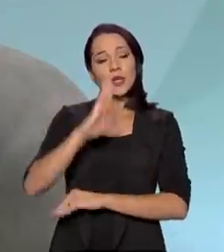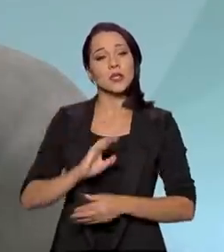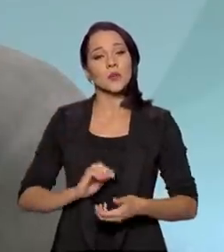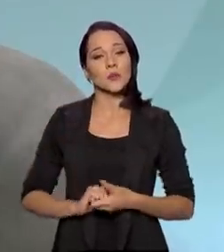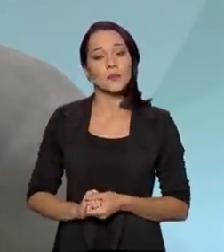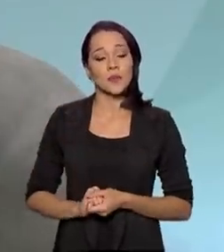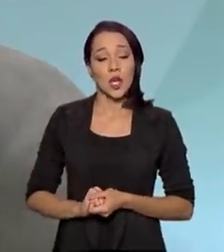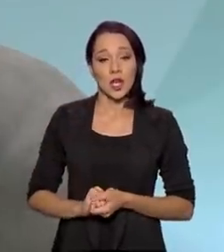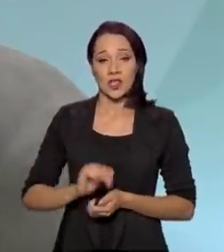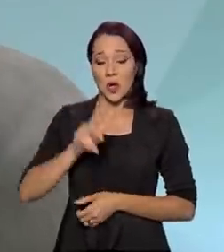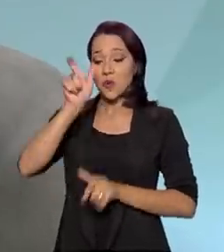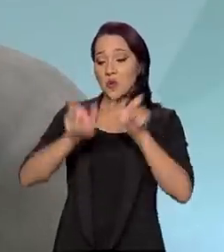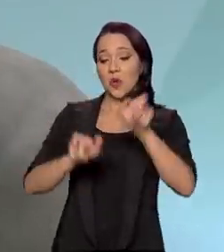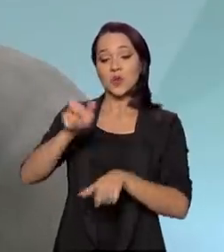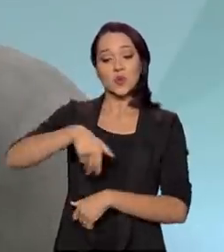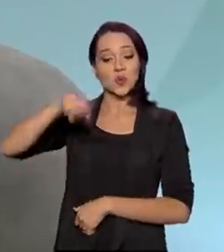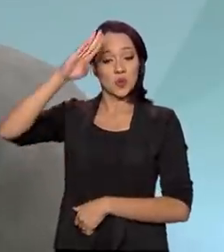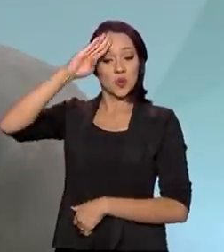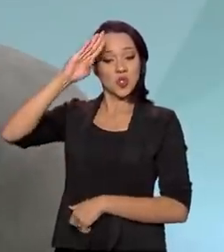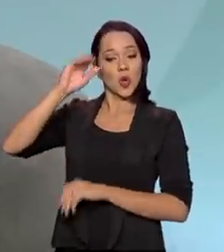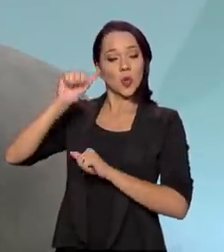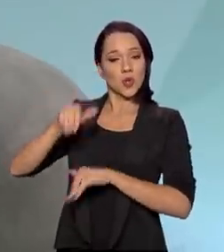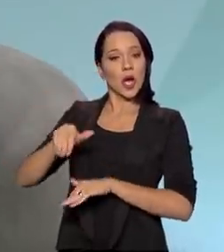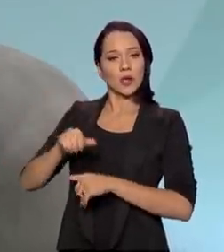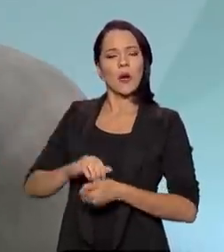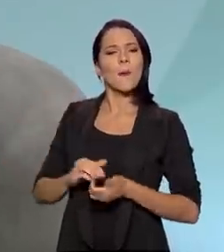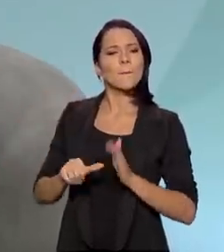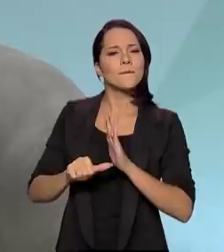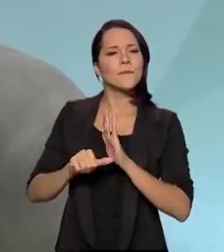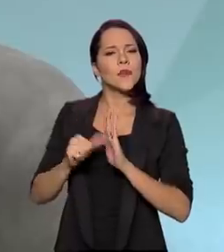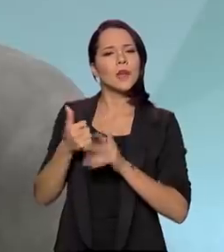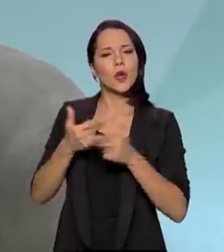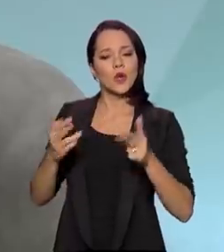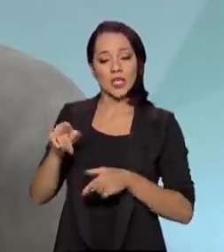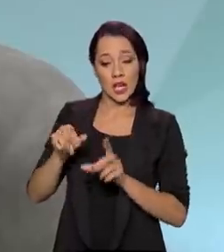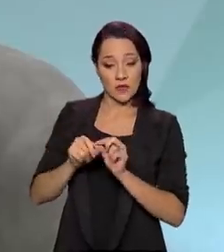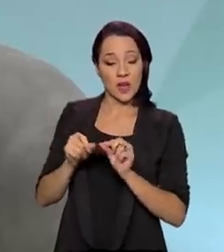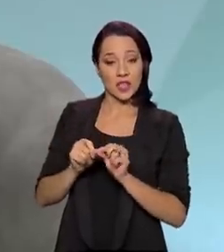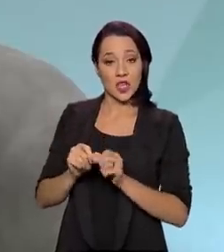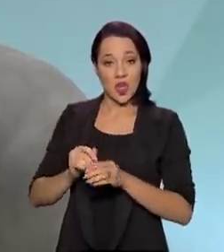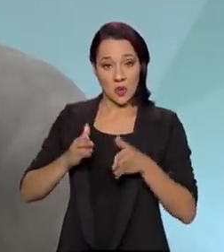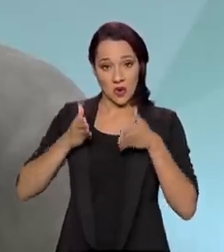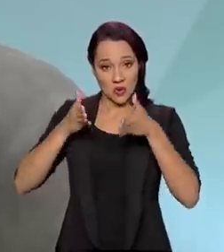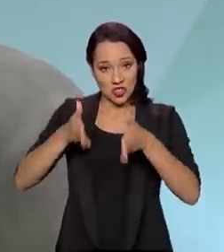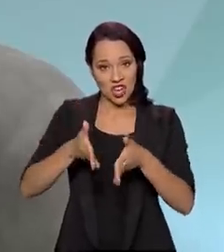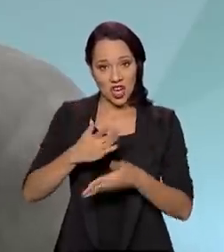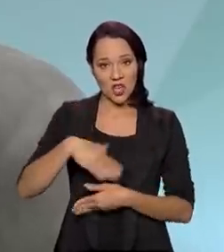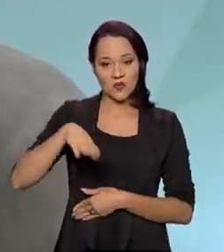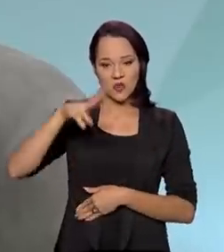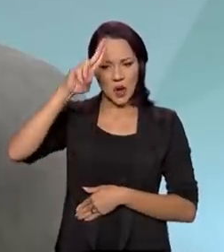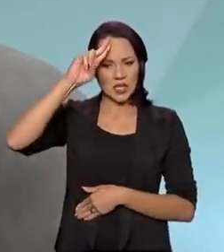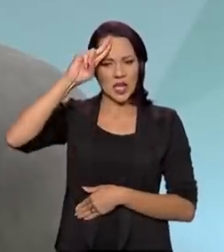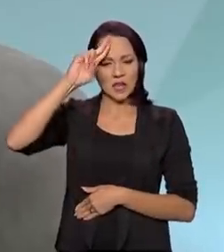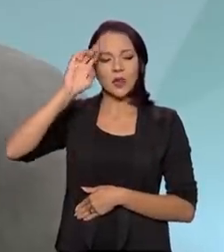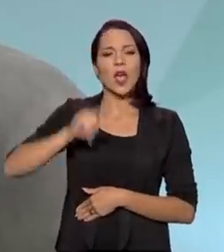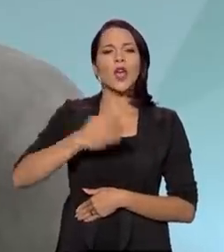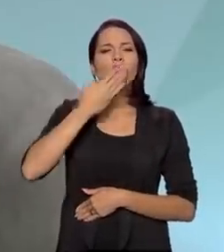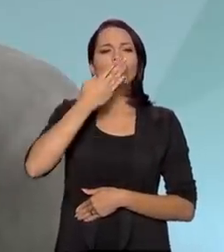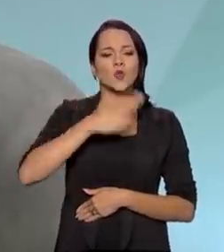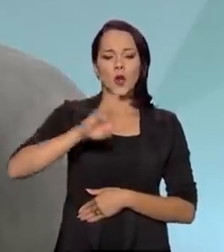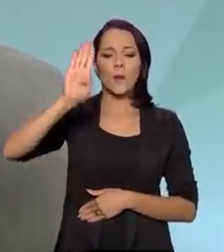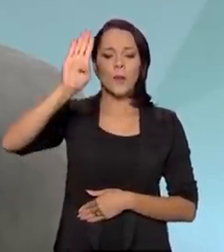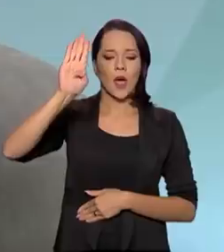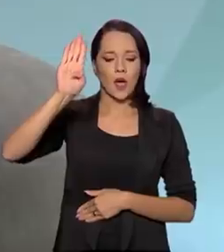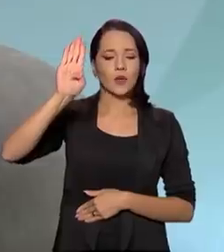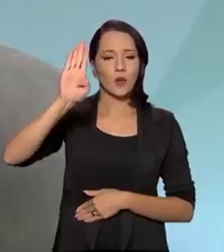nosso soldado, a primeira coisa que ele faz quando chega ao Exército é o juramento